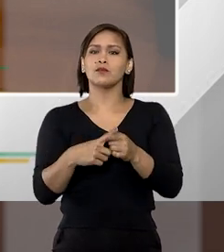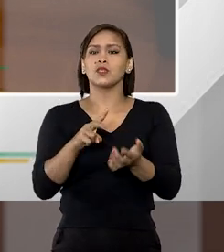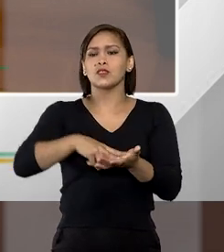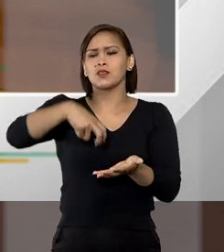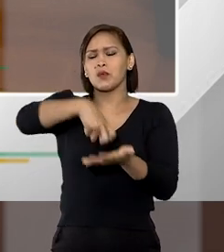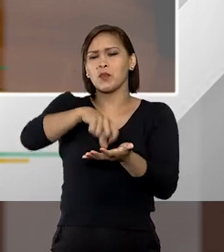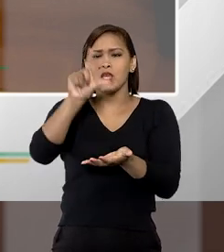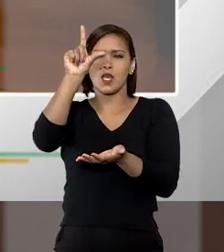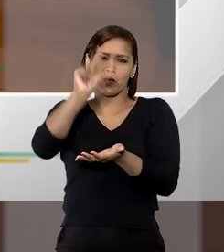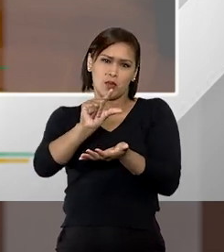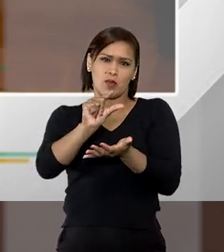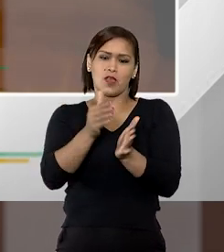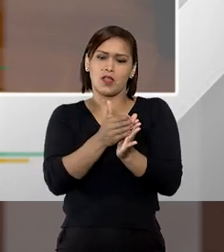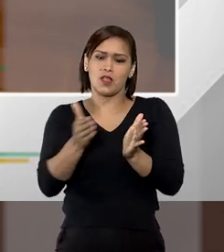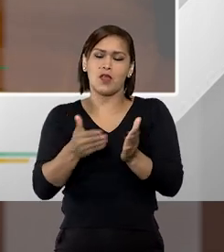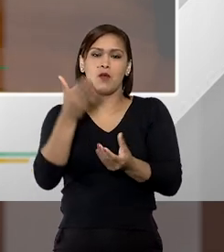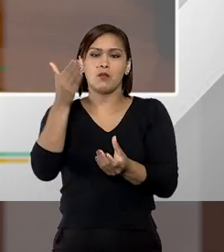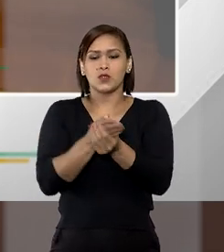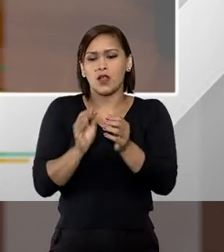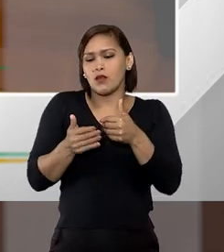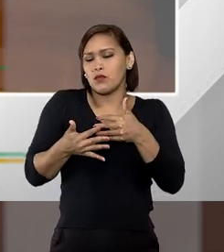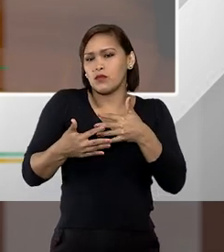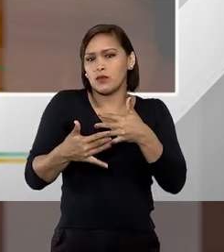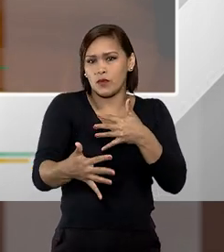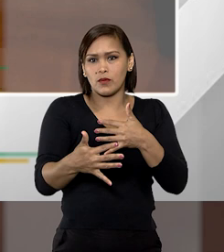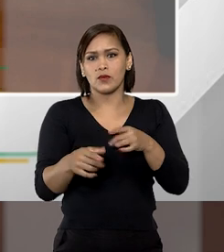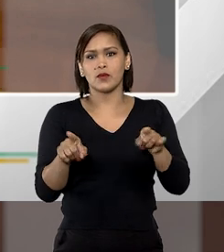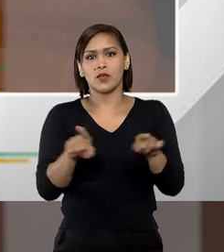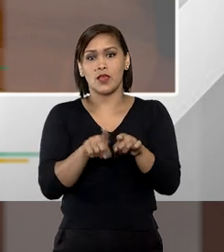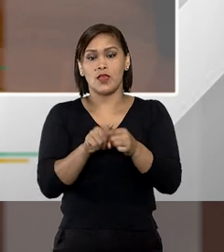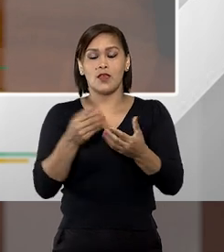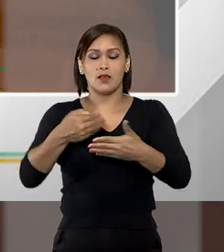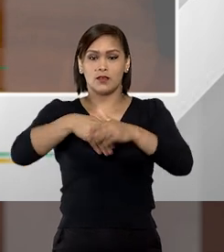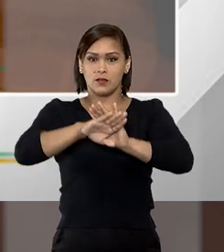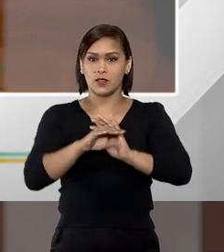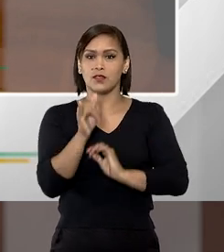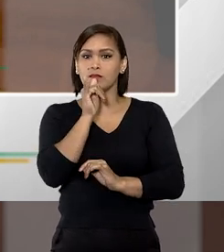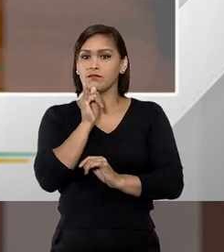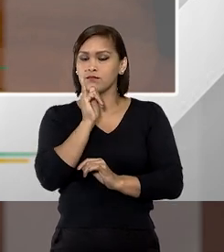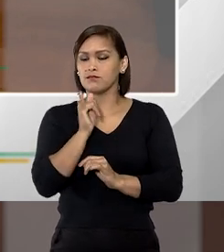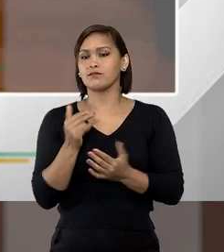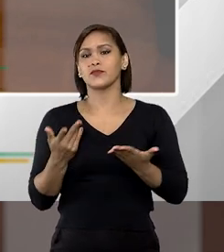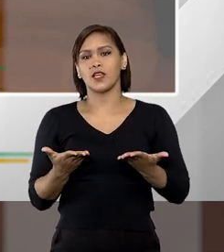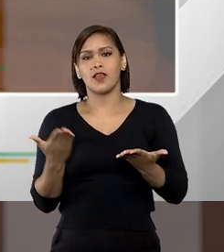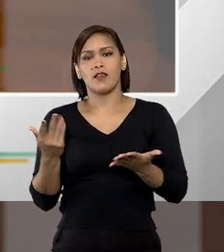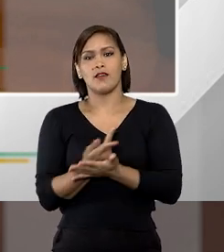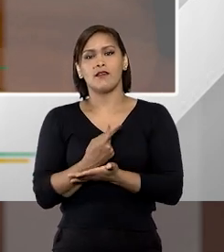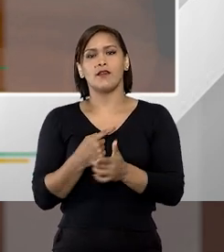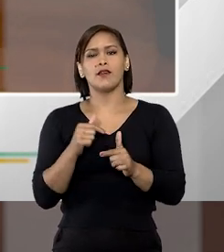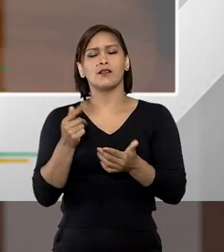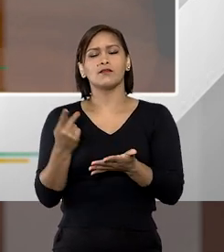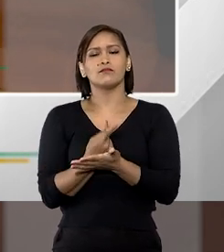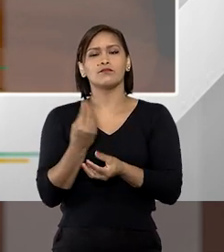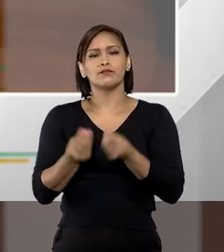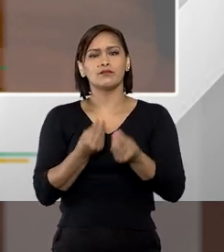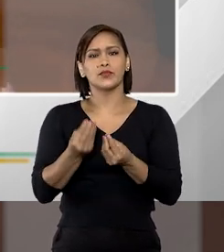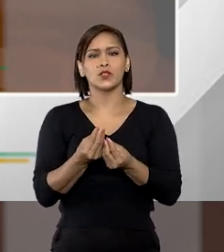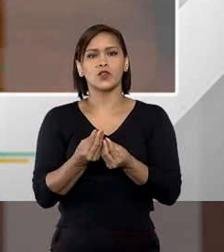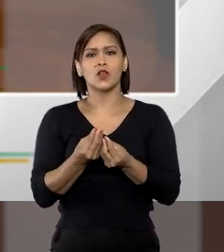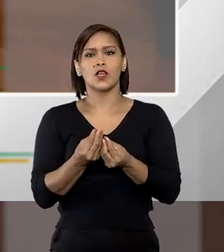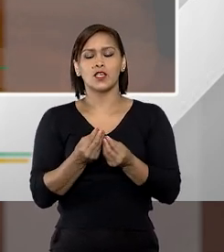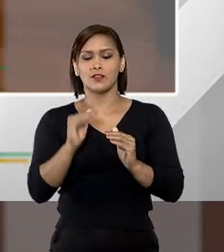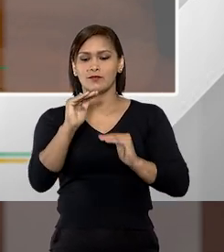penas pequenas normalmente o processo é muito longo e aí essa prescrição por exemplo ela atua de uma forma muito